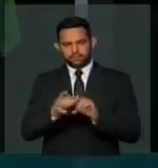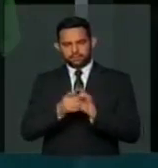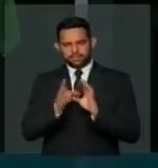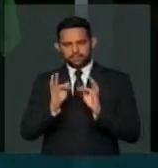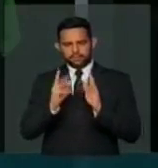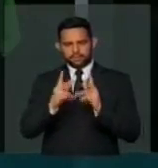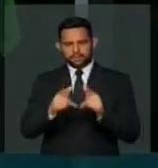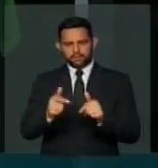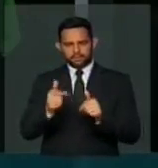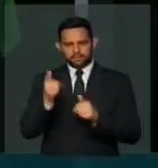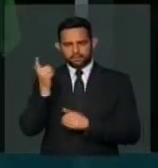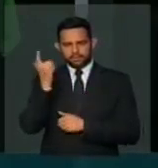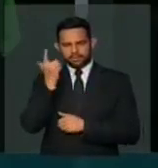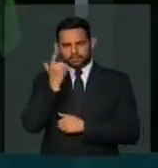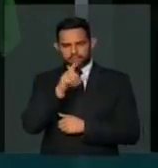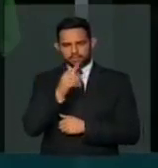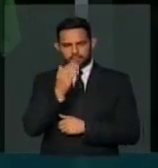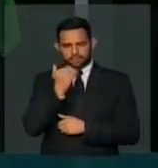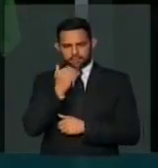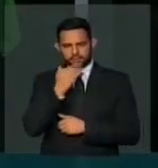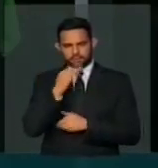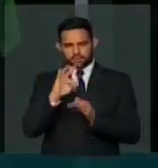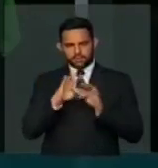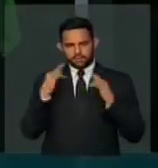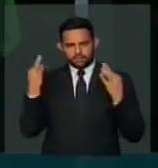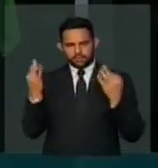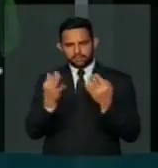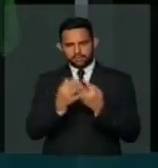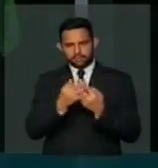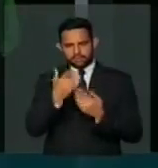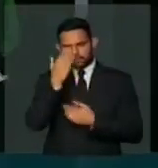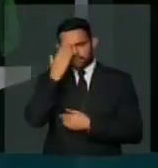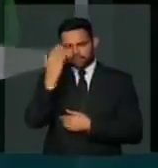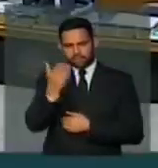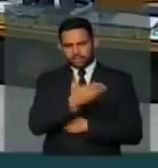todos para garantir o sustento destas famílias. Muito obrigada.